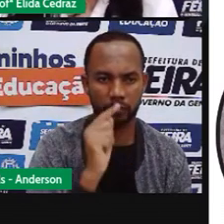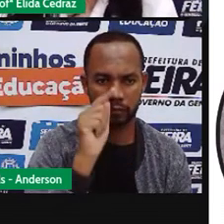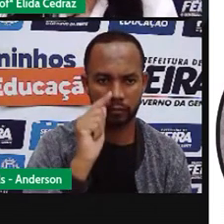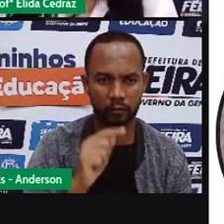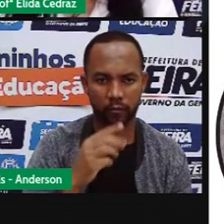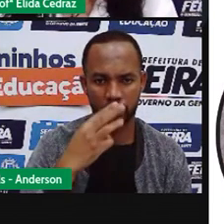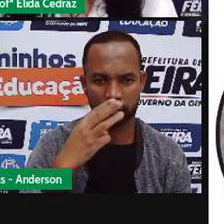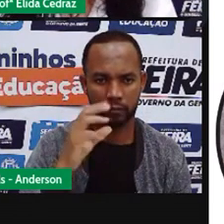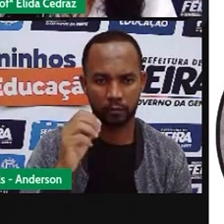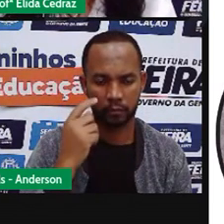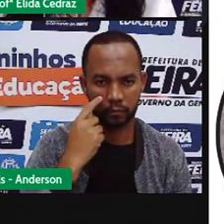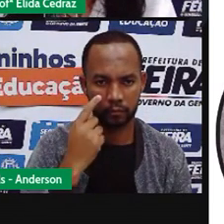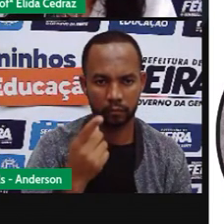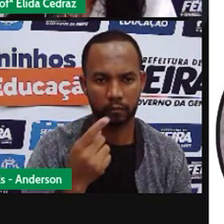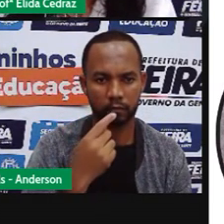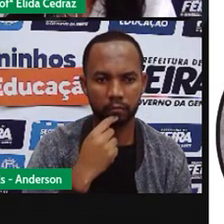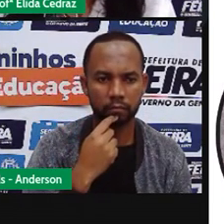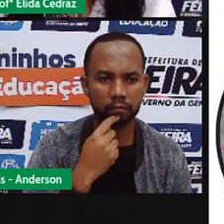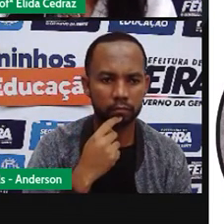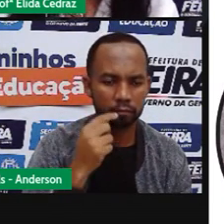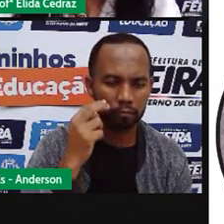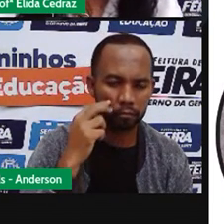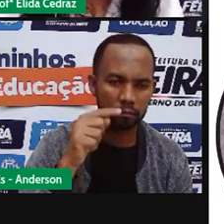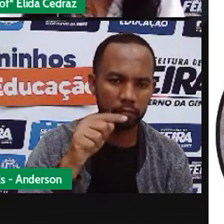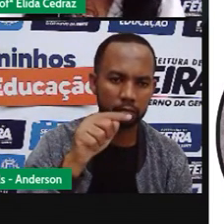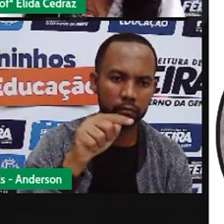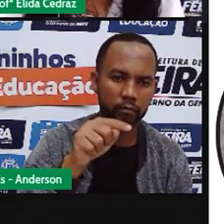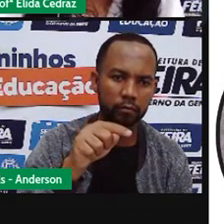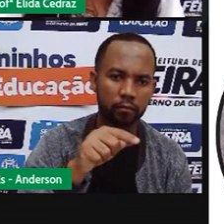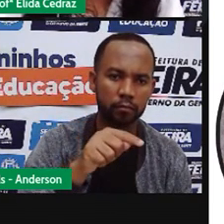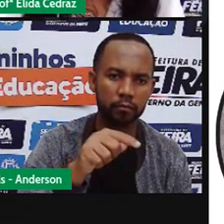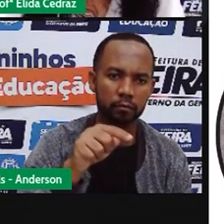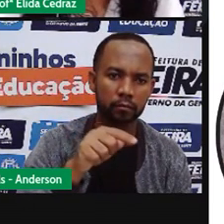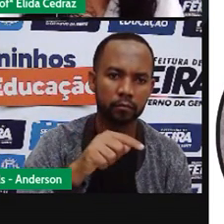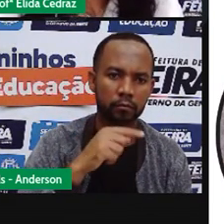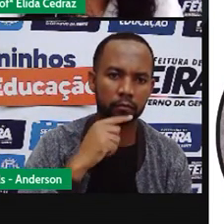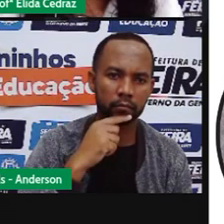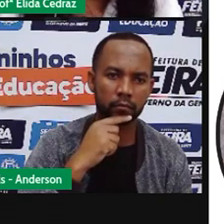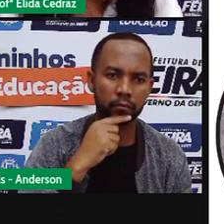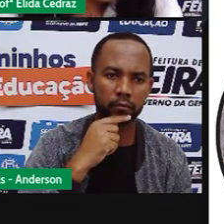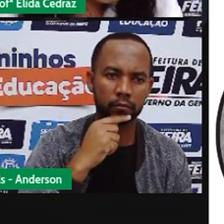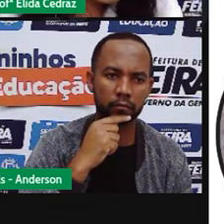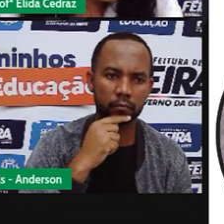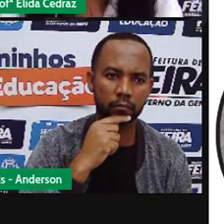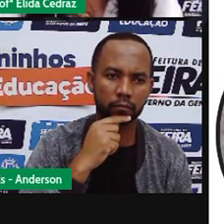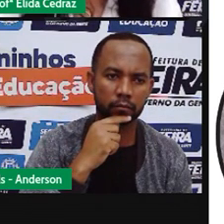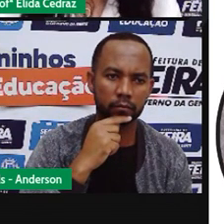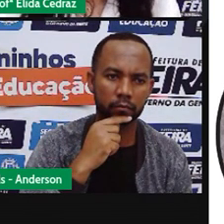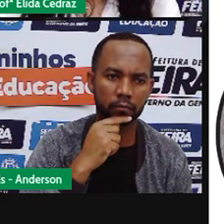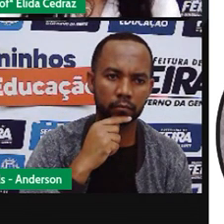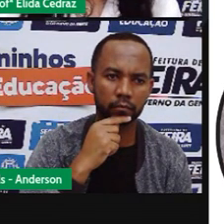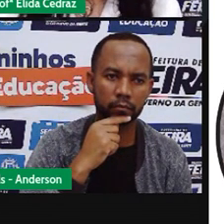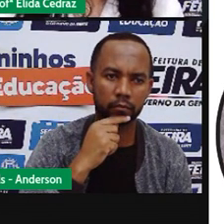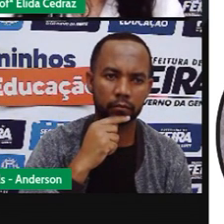depois. Que horas será que ele voltou? Sete e trinta